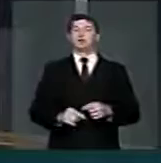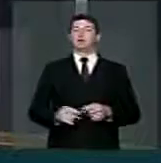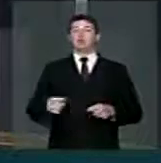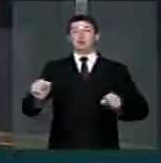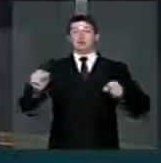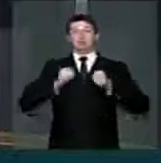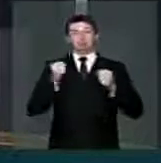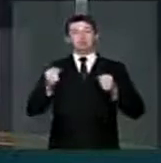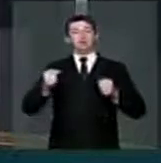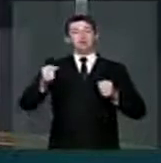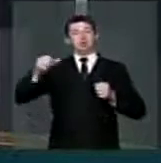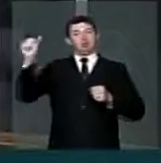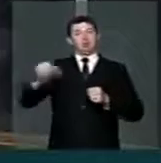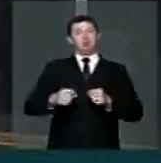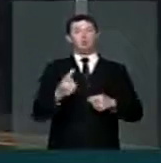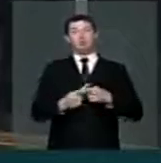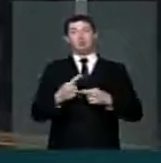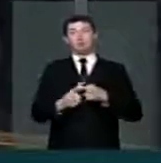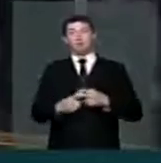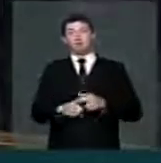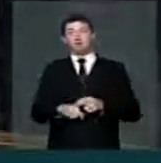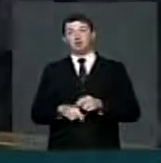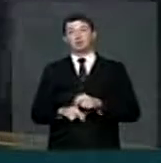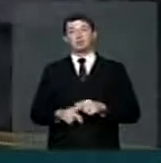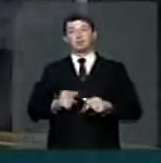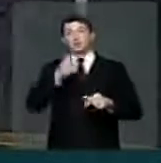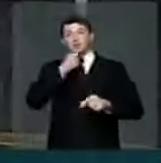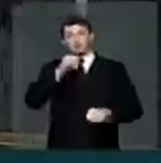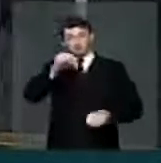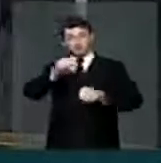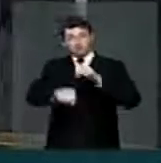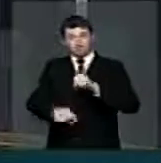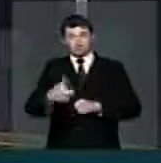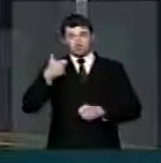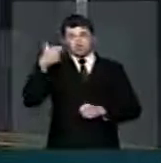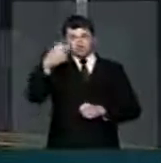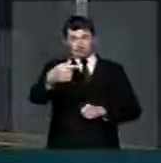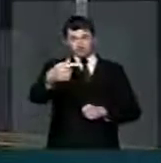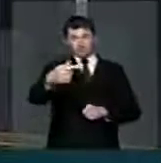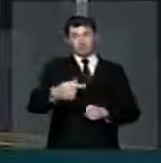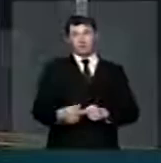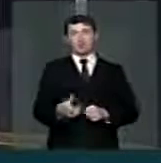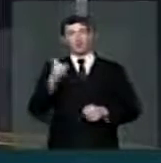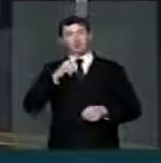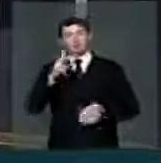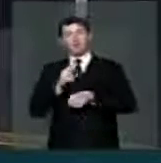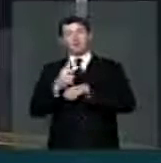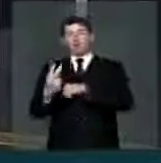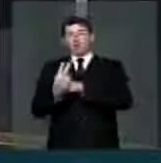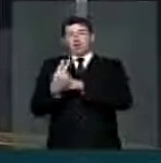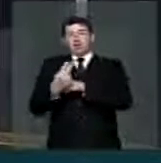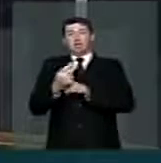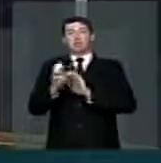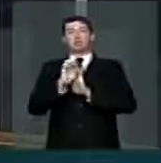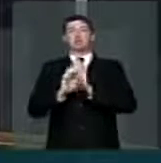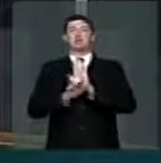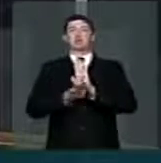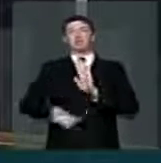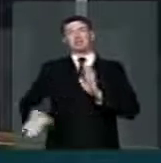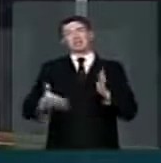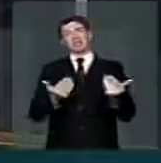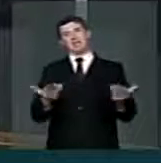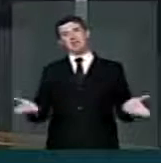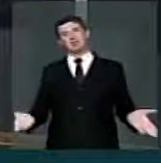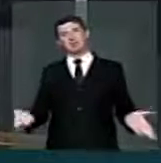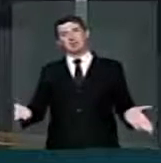presidente, senhoras e senhores deputados, é que o assassino de 17 anos está protegido pelo Estatuto da Criança